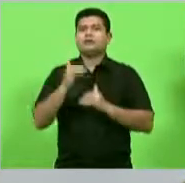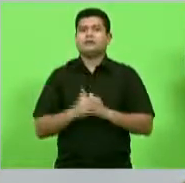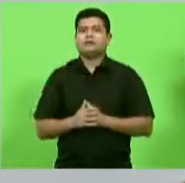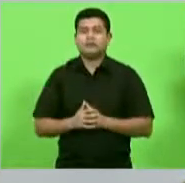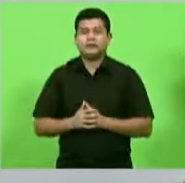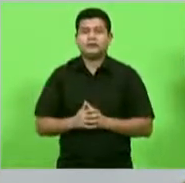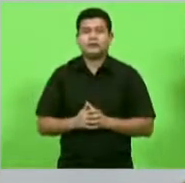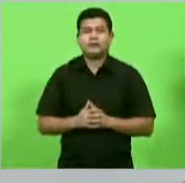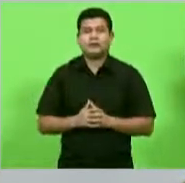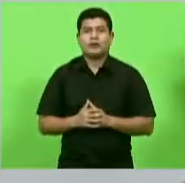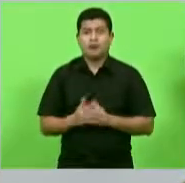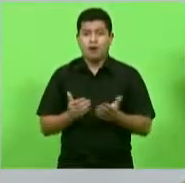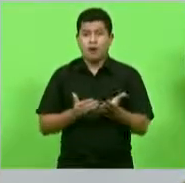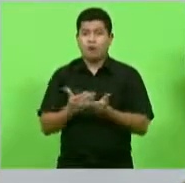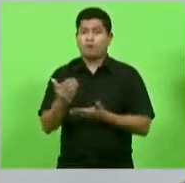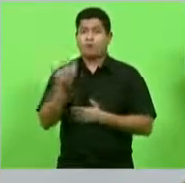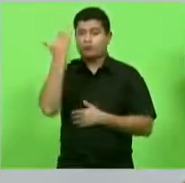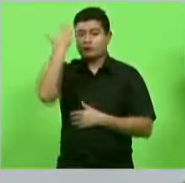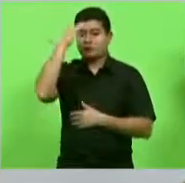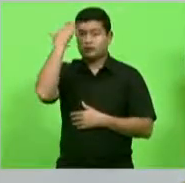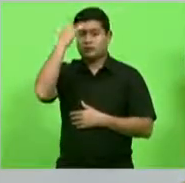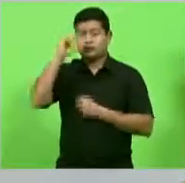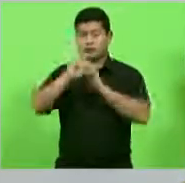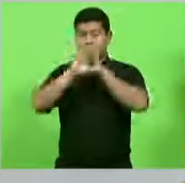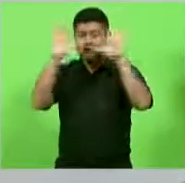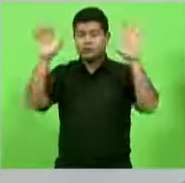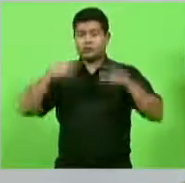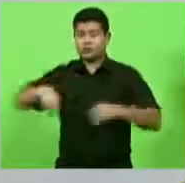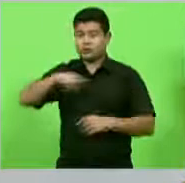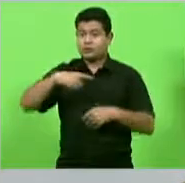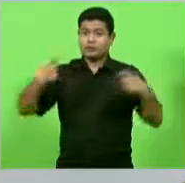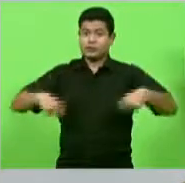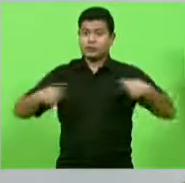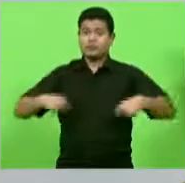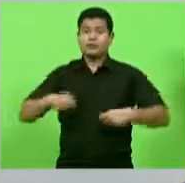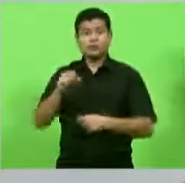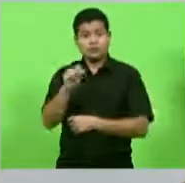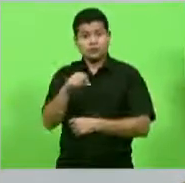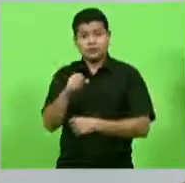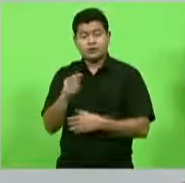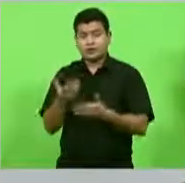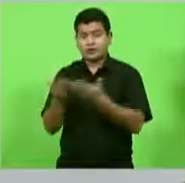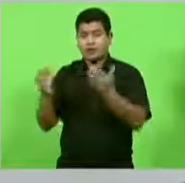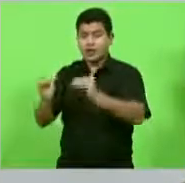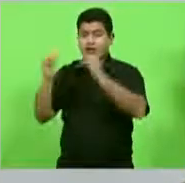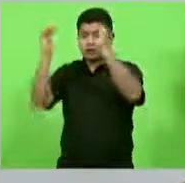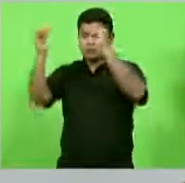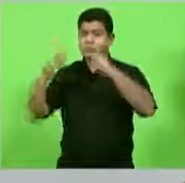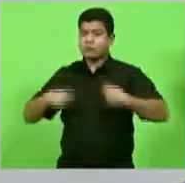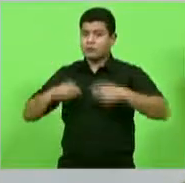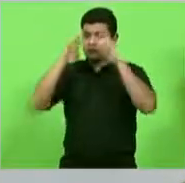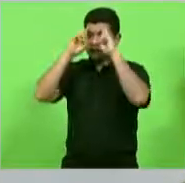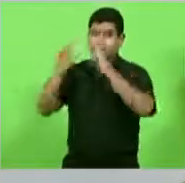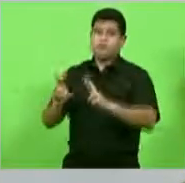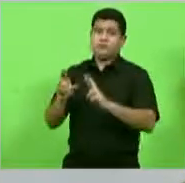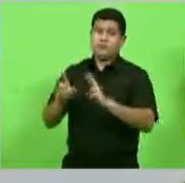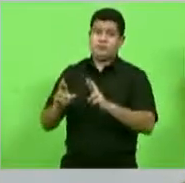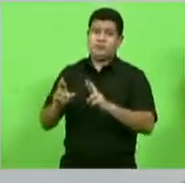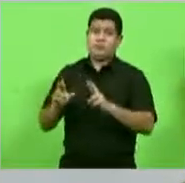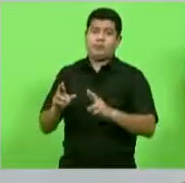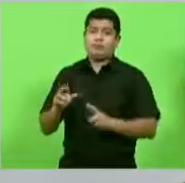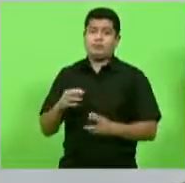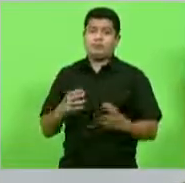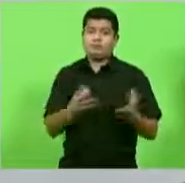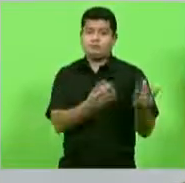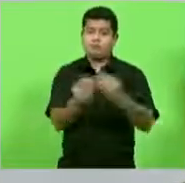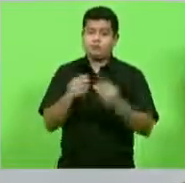necessário aí você começa a mudar a entender que nós precisamos sim e que as autoridades devem ser respeitadas a gente vê muito